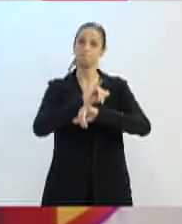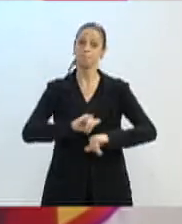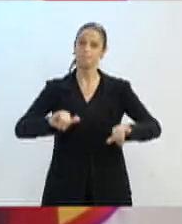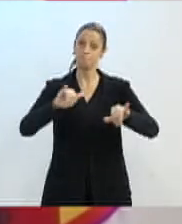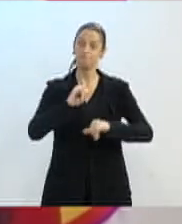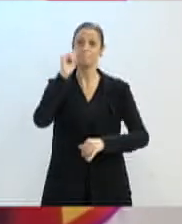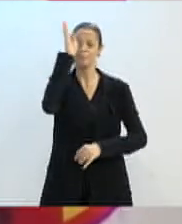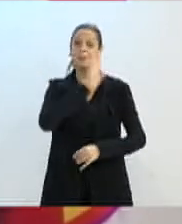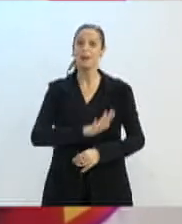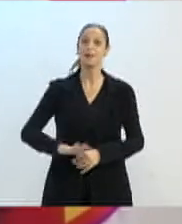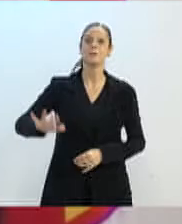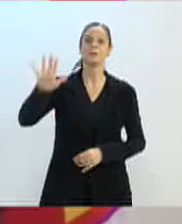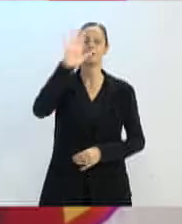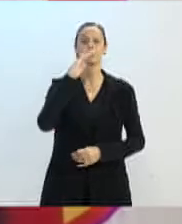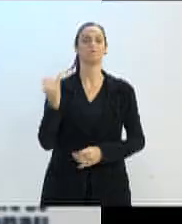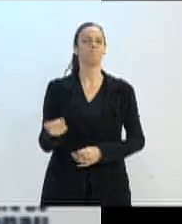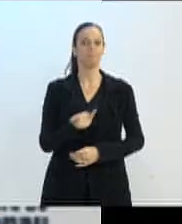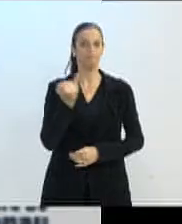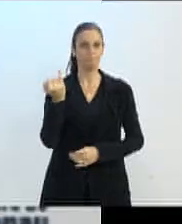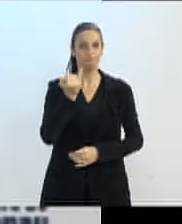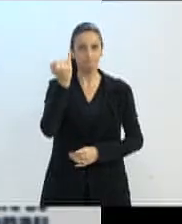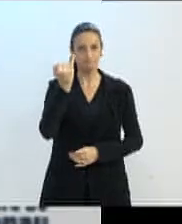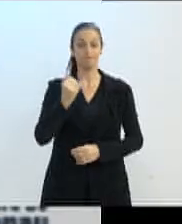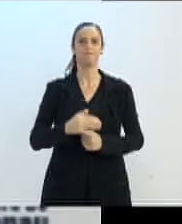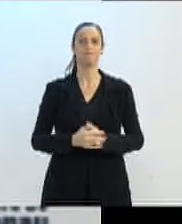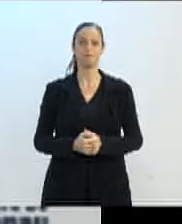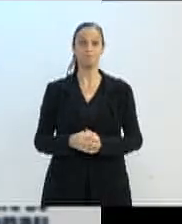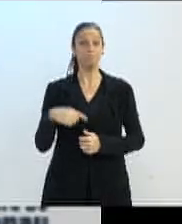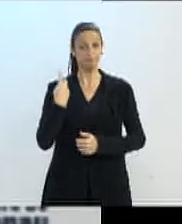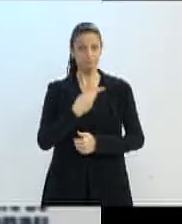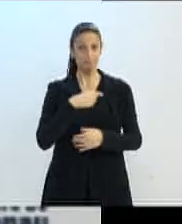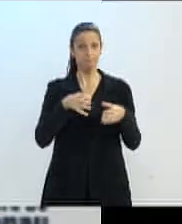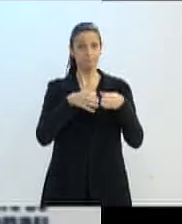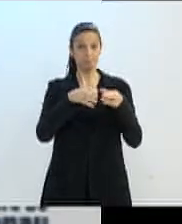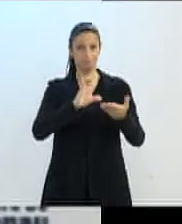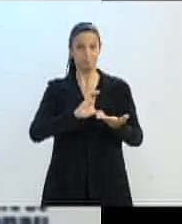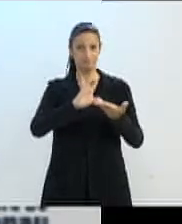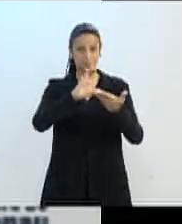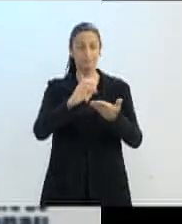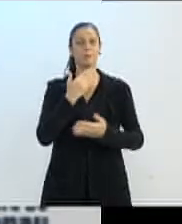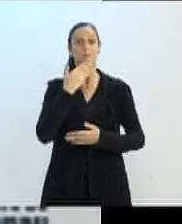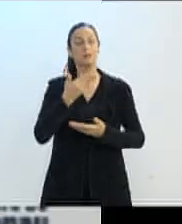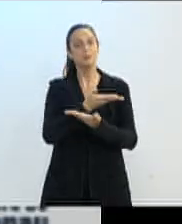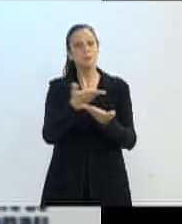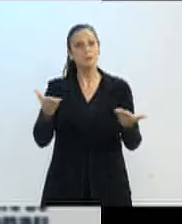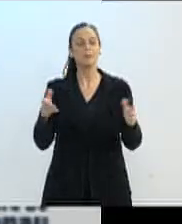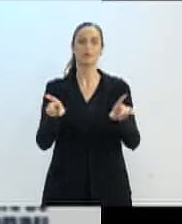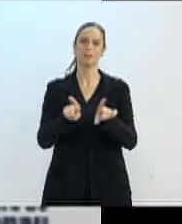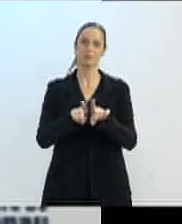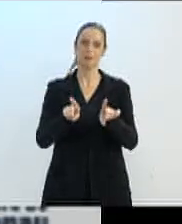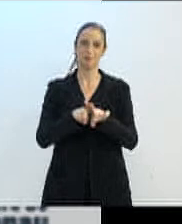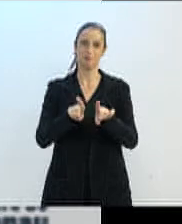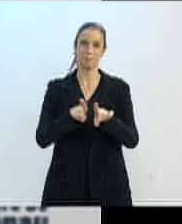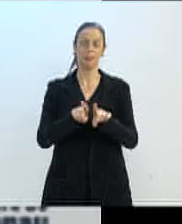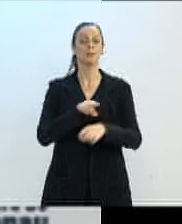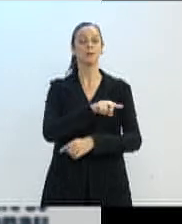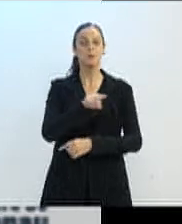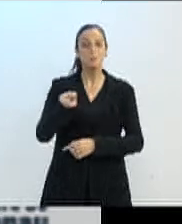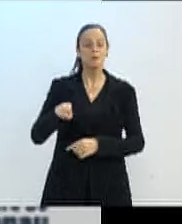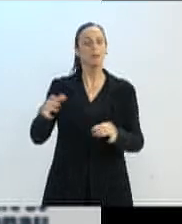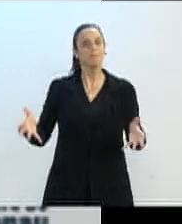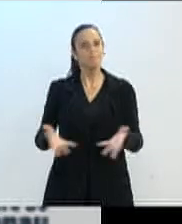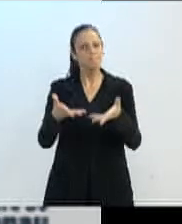importante. Então, gente vem, enquanto comitê, pedir também que vocês falem e